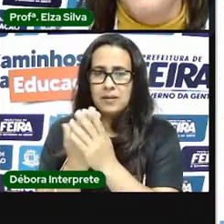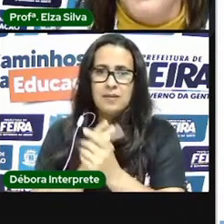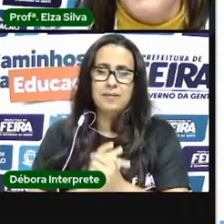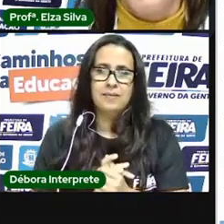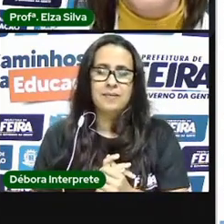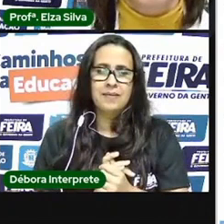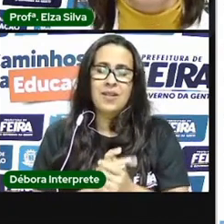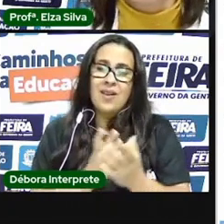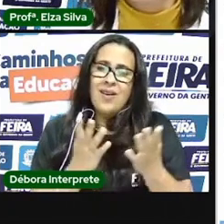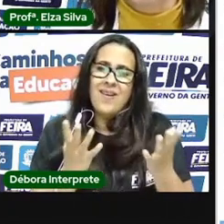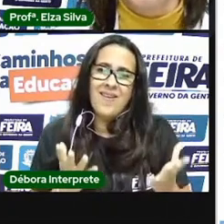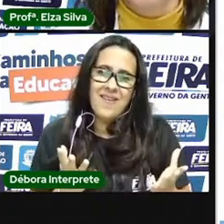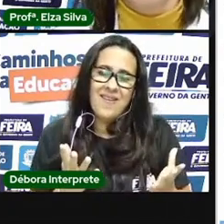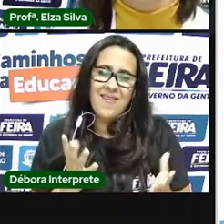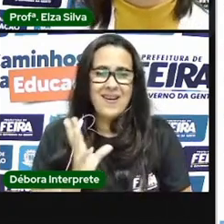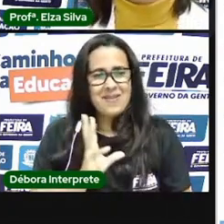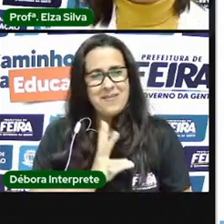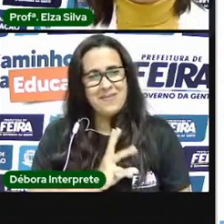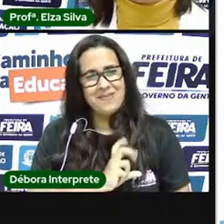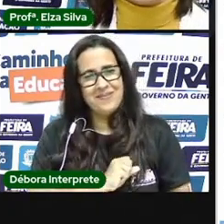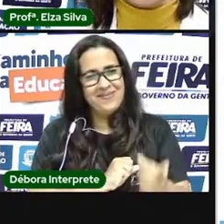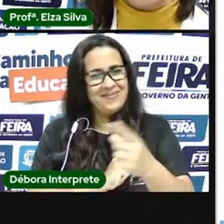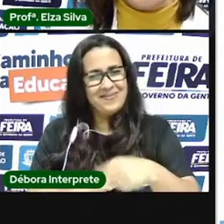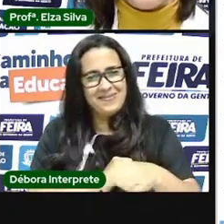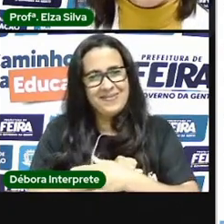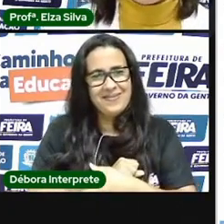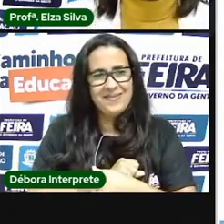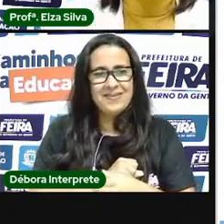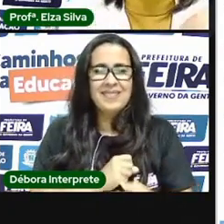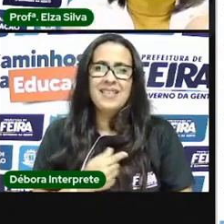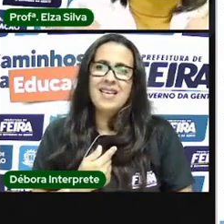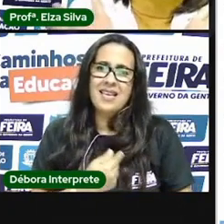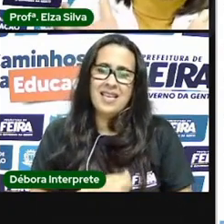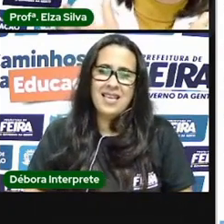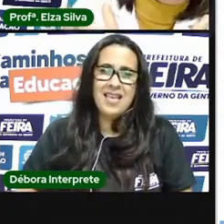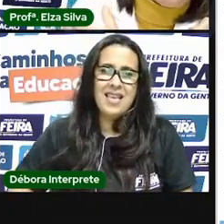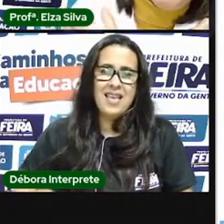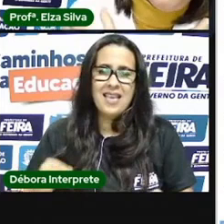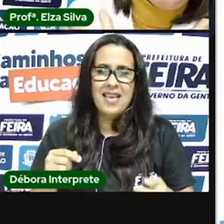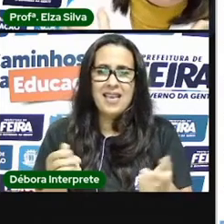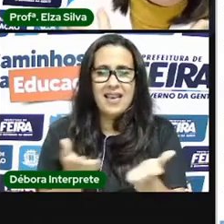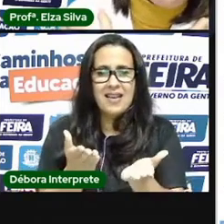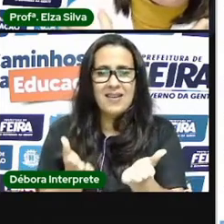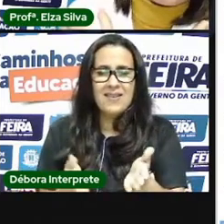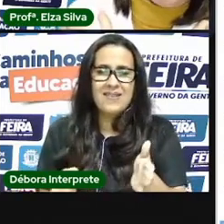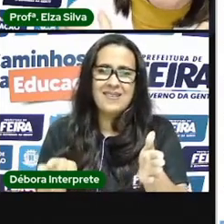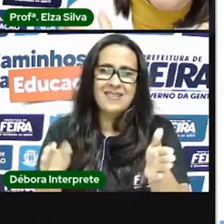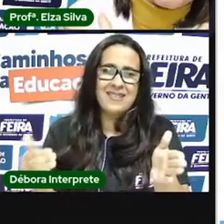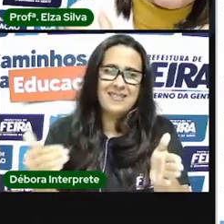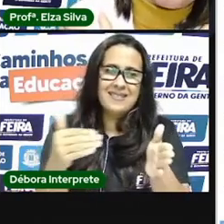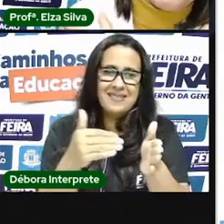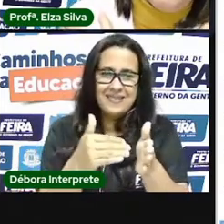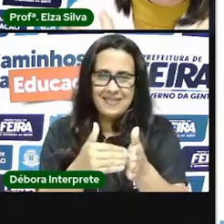aula e eu já estou ansiosa para o nosso próximo encontro olha o abraço da Tró um forte